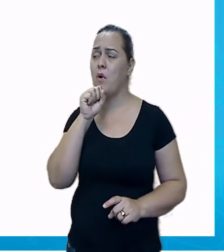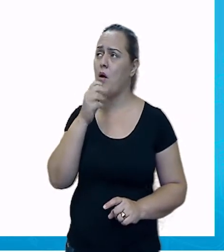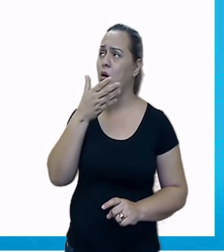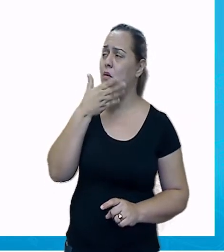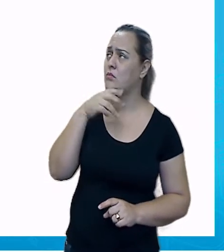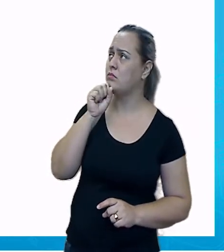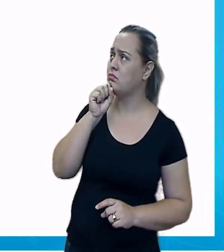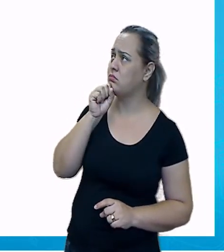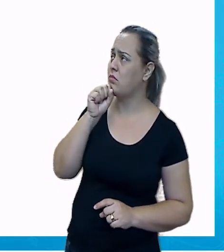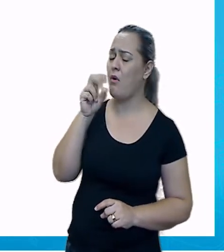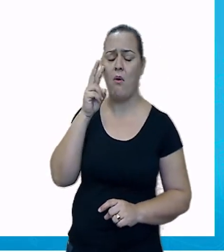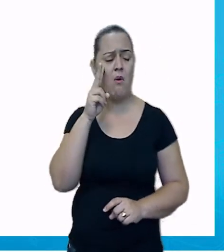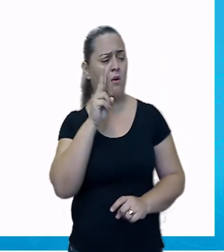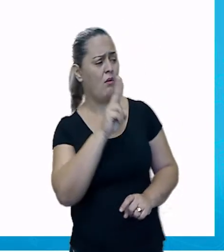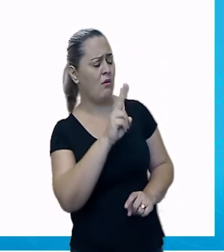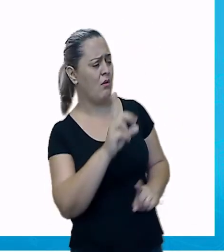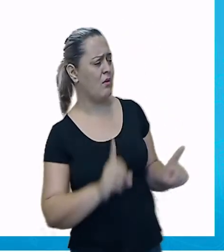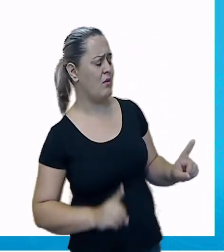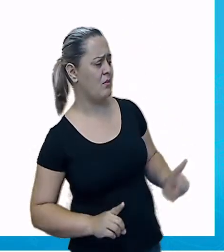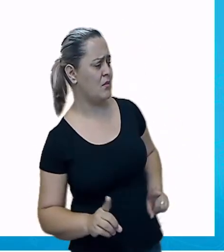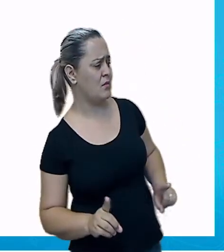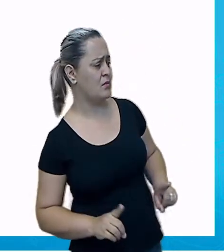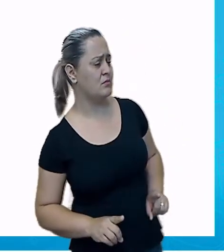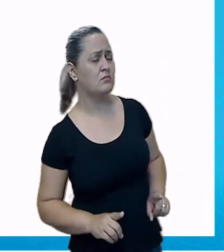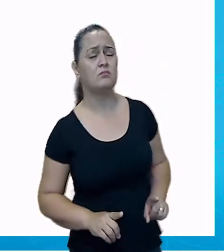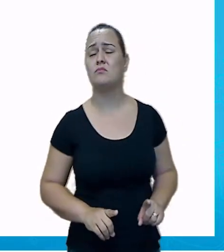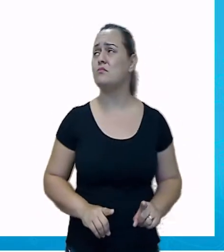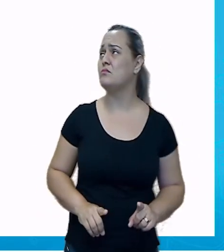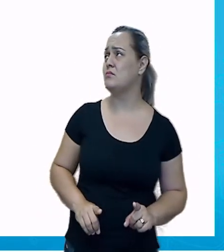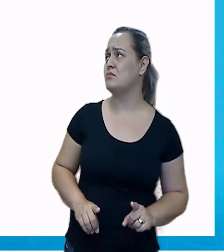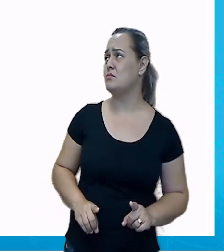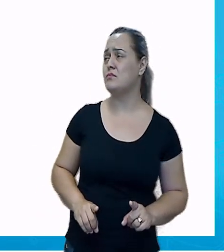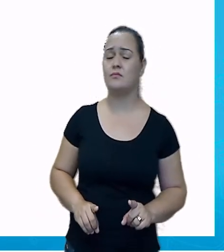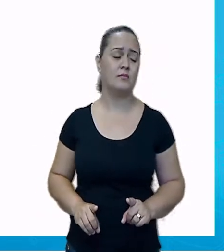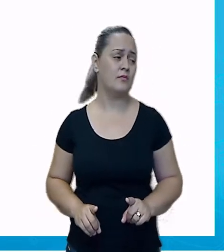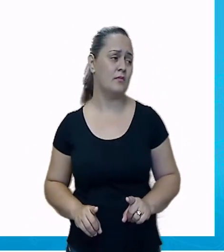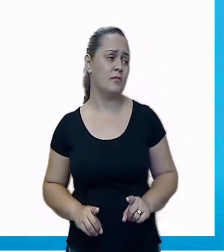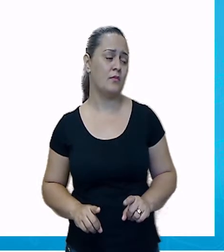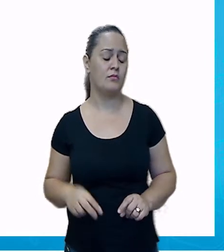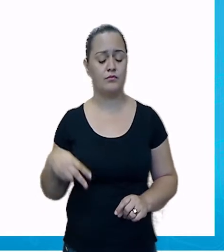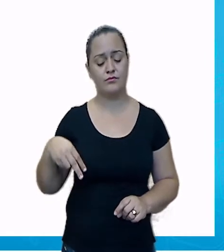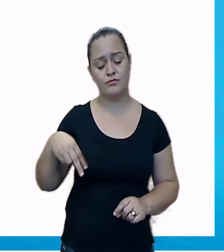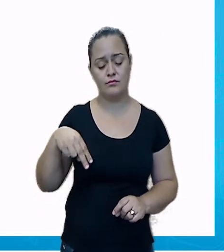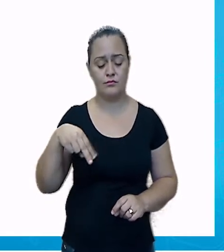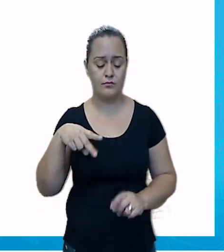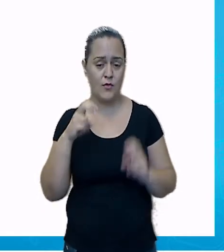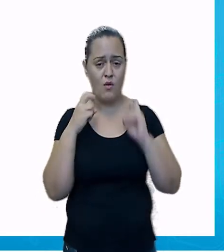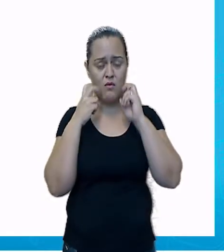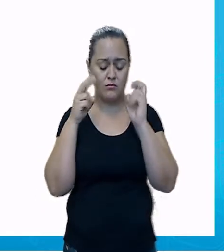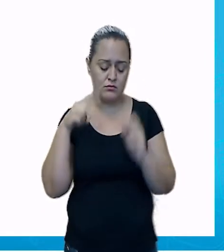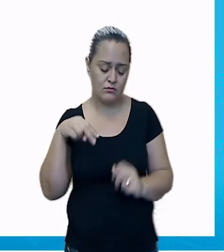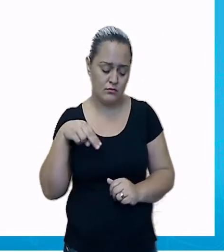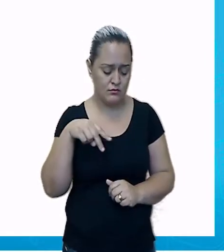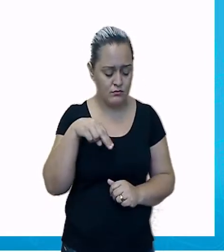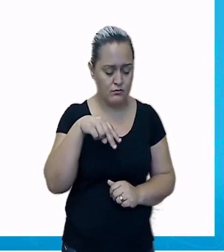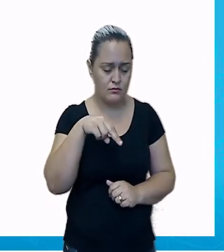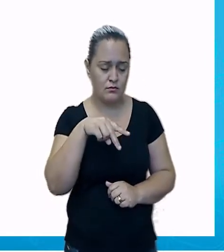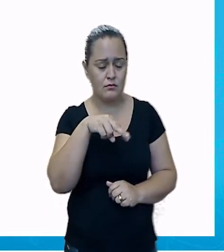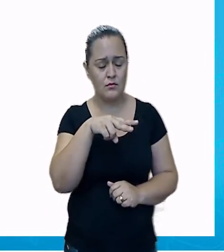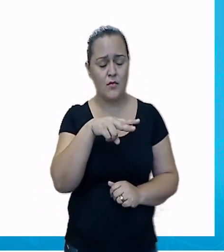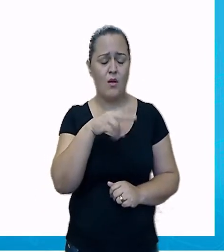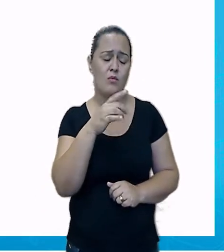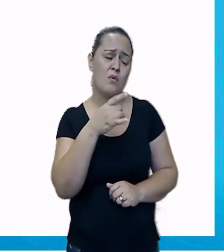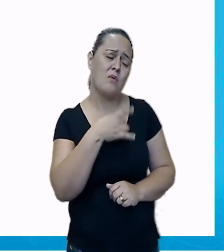excita e não, então, timidamente, vai até a Camila. Eu tenho um pouco de medo,